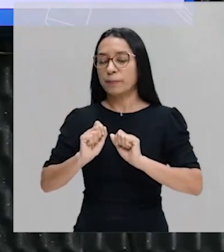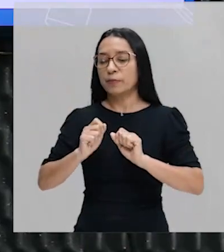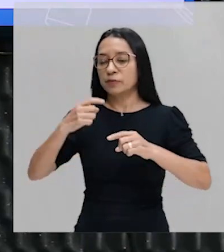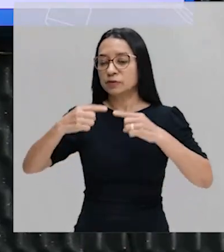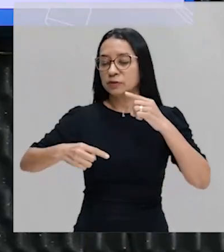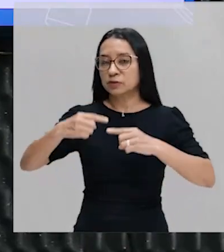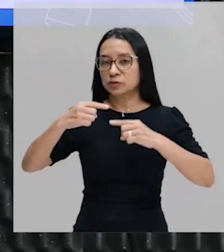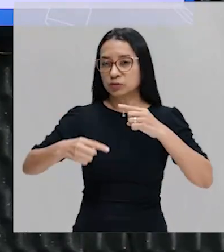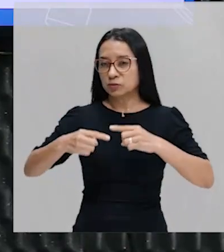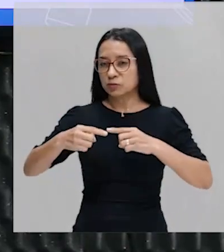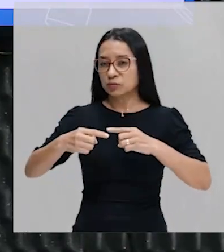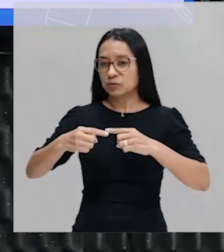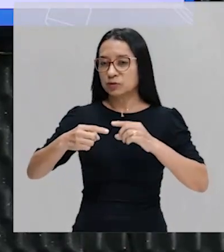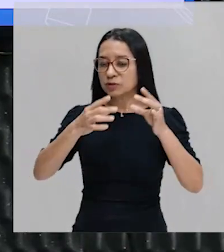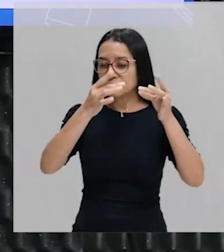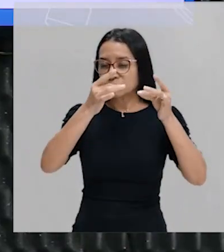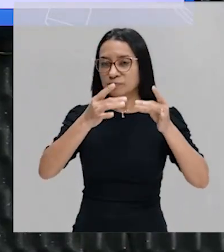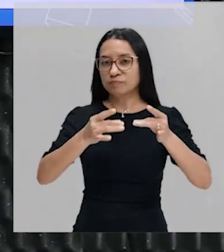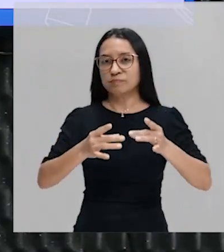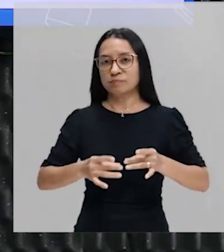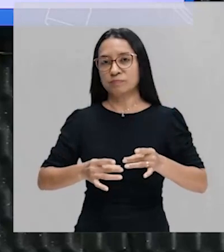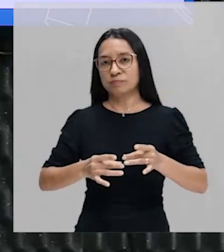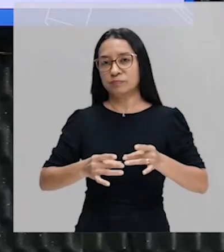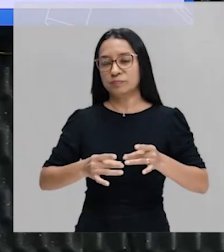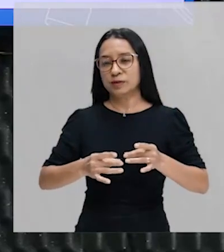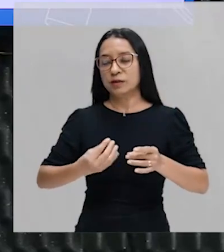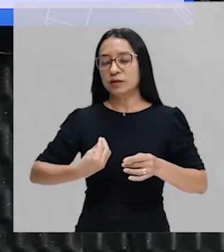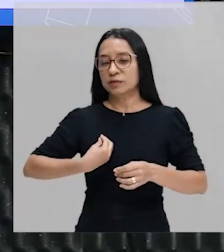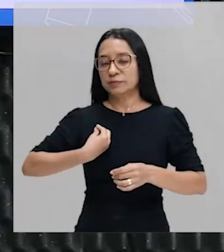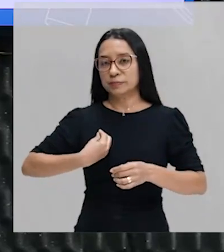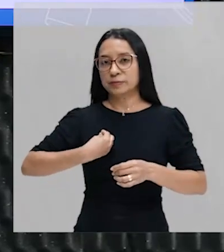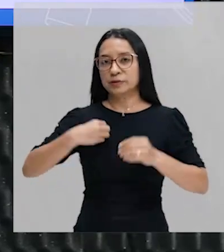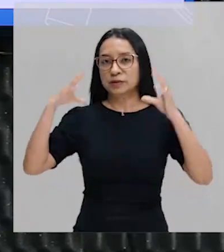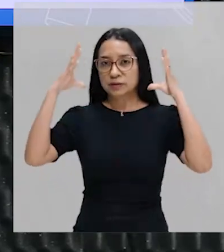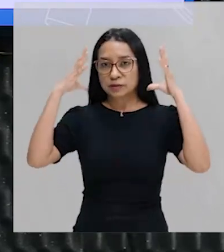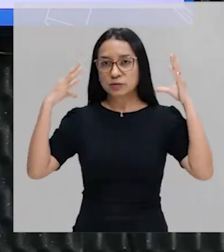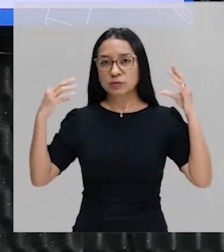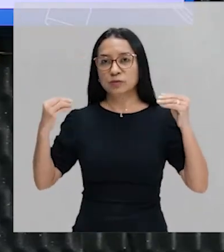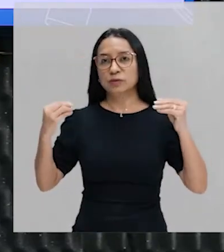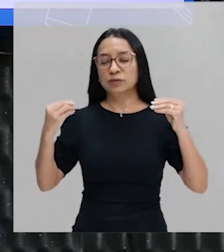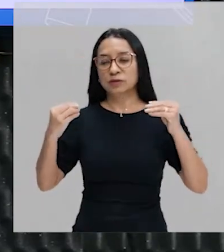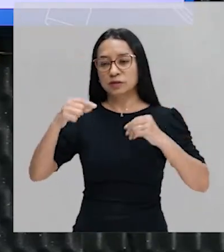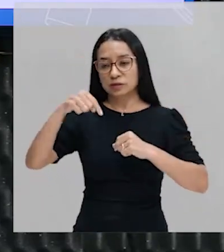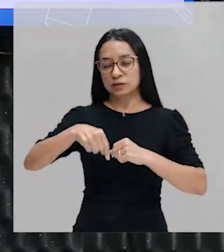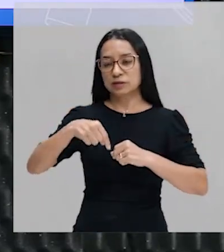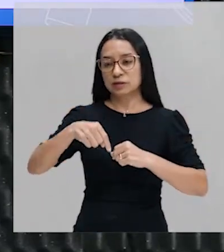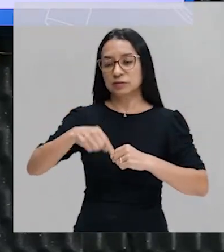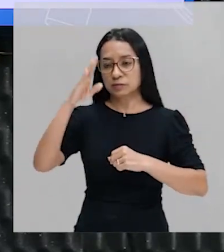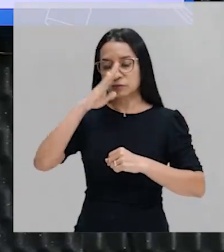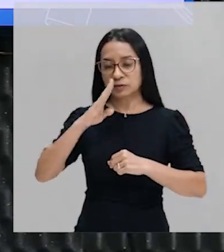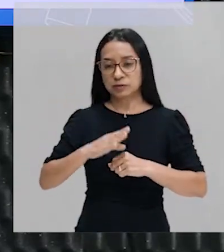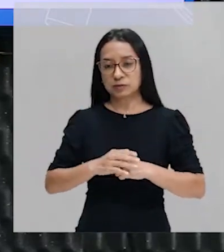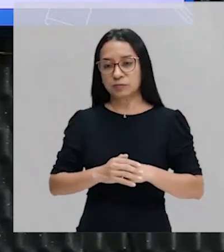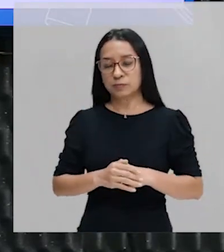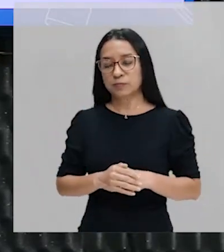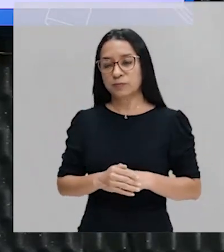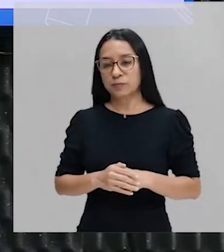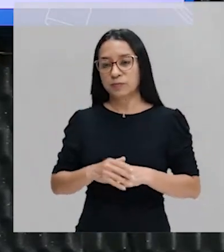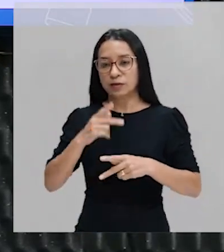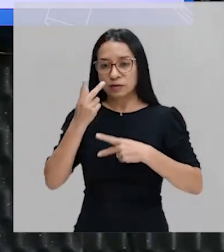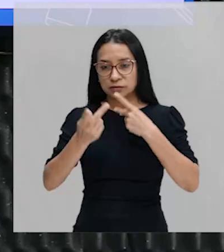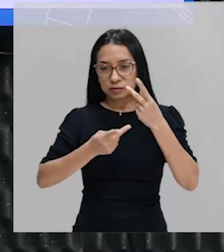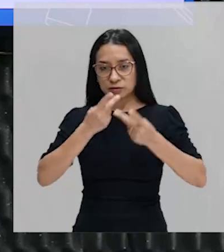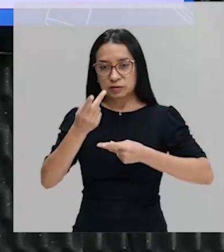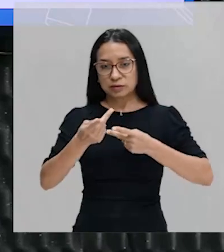apurada da presença desses holandeses no Brasil. É lógico que, quando se fala dessa economia na América Portuguesa,